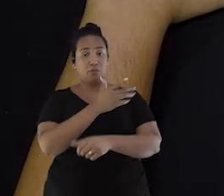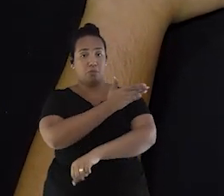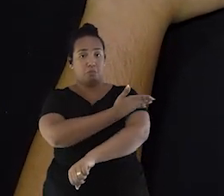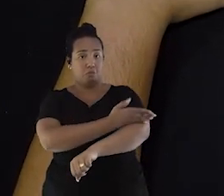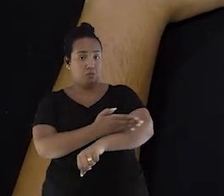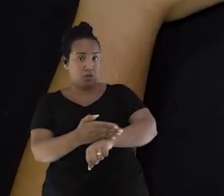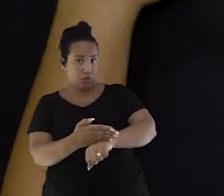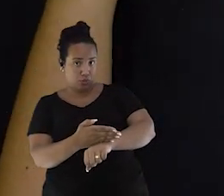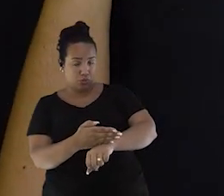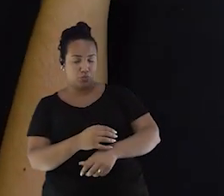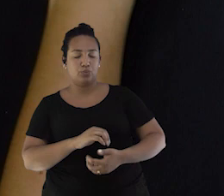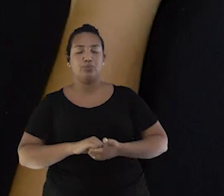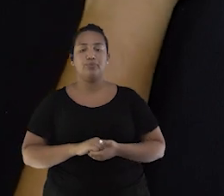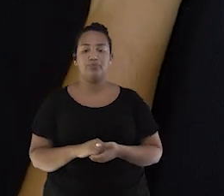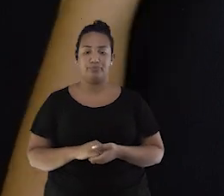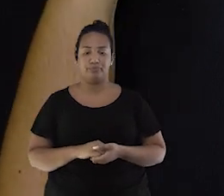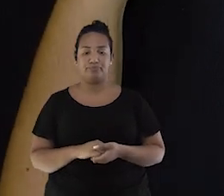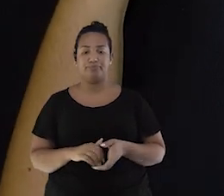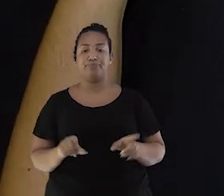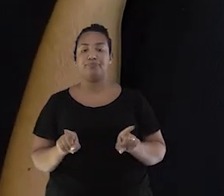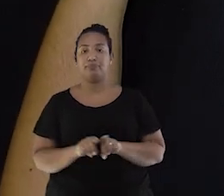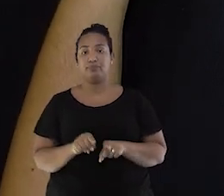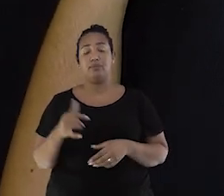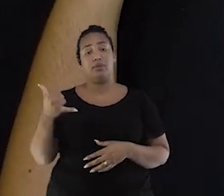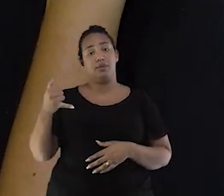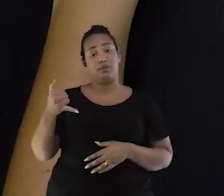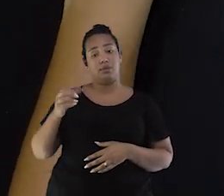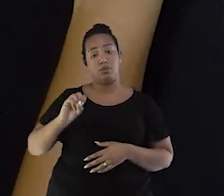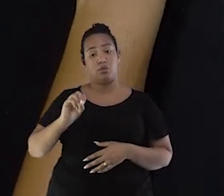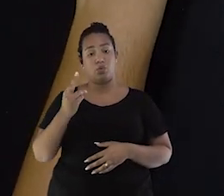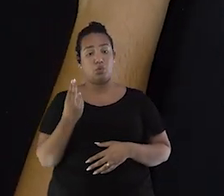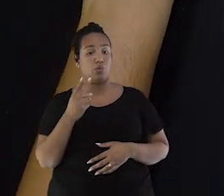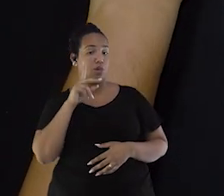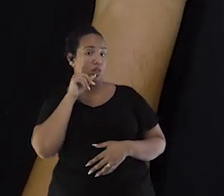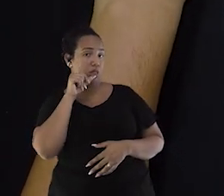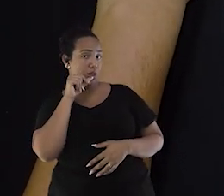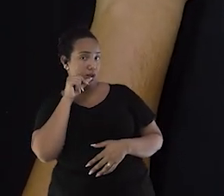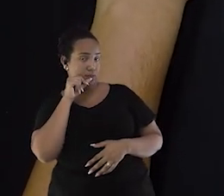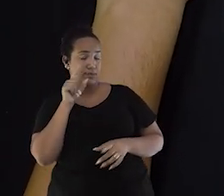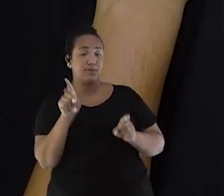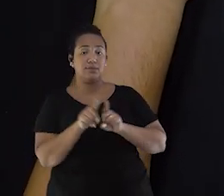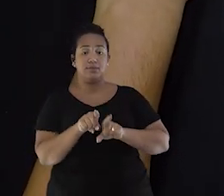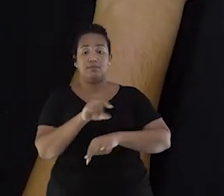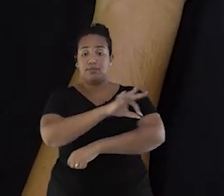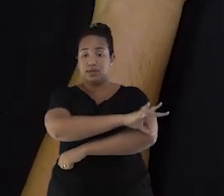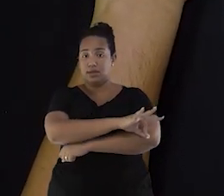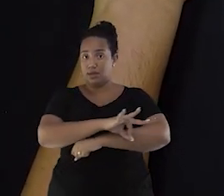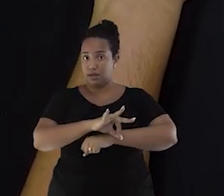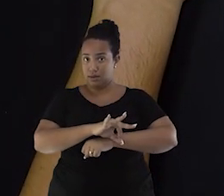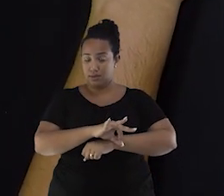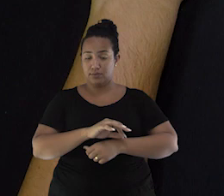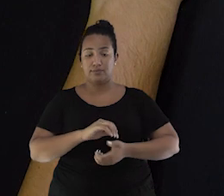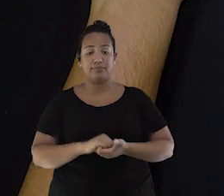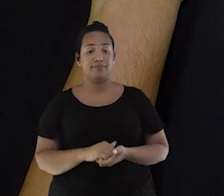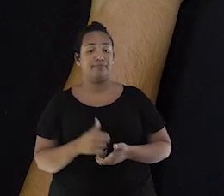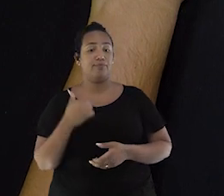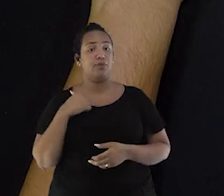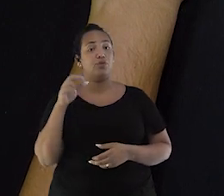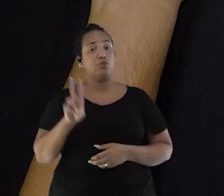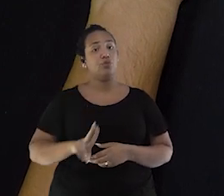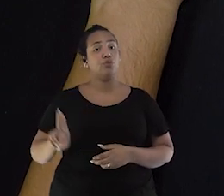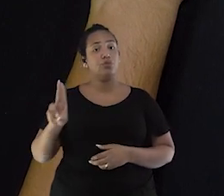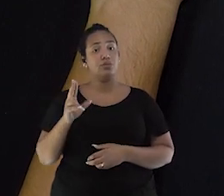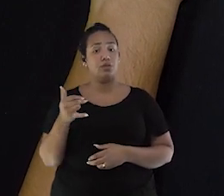pessoal? E também caneta ou lápis, a régua que é muito importante e aqui eu vou usar uma